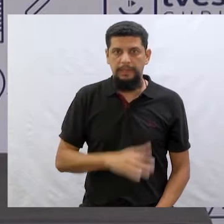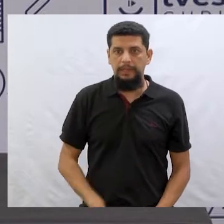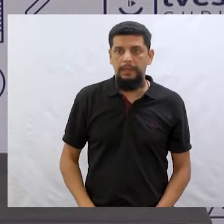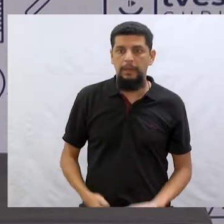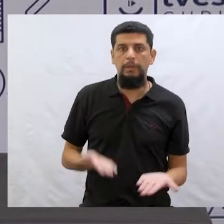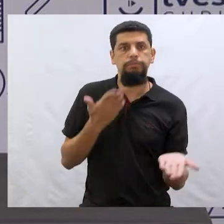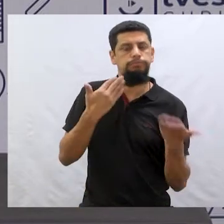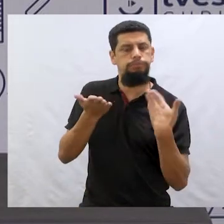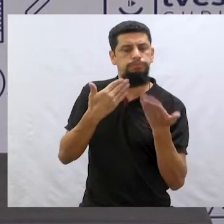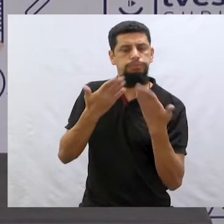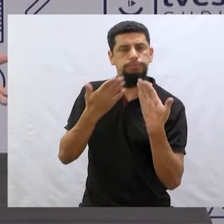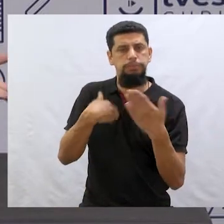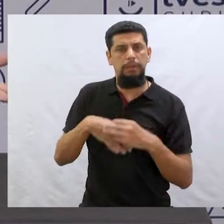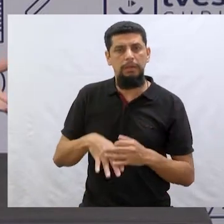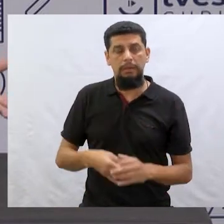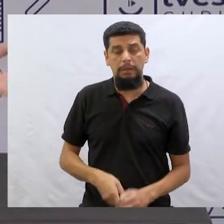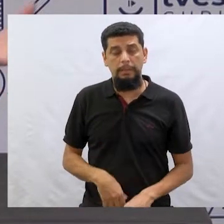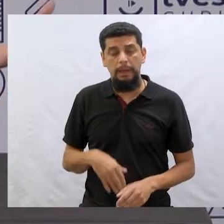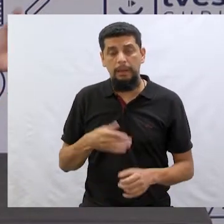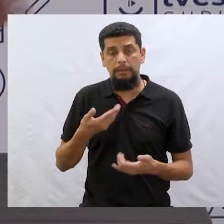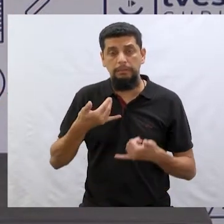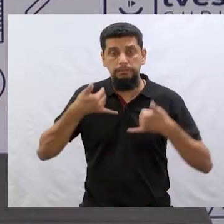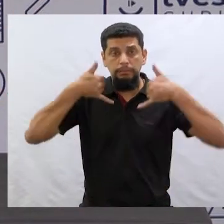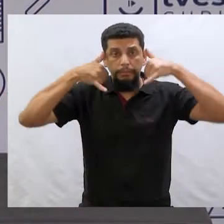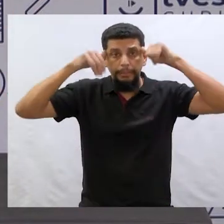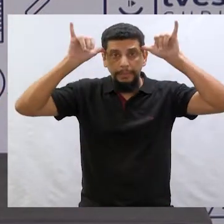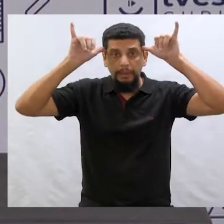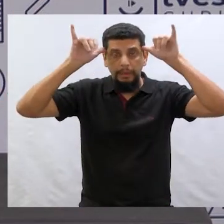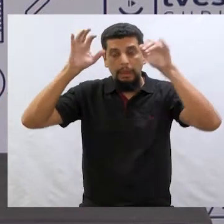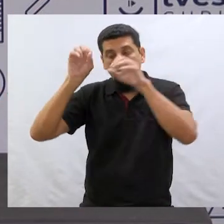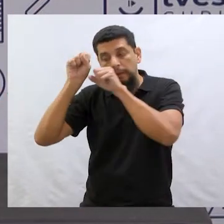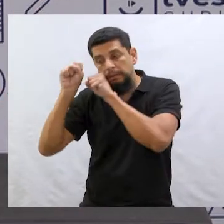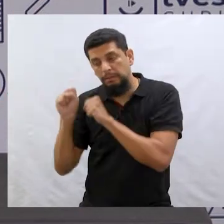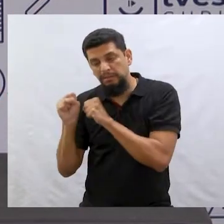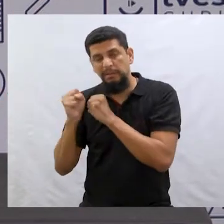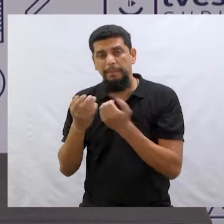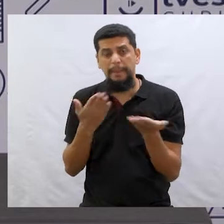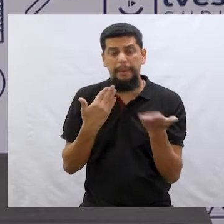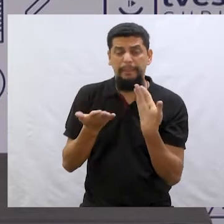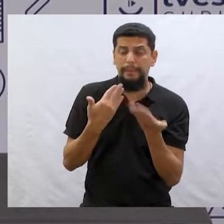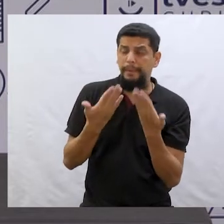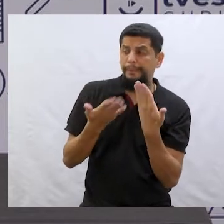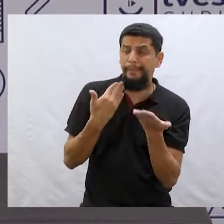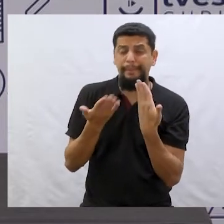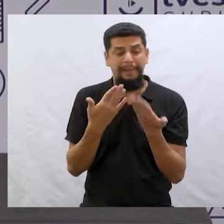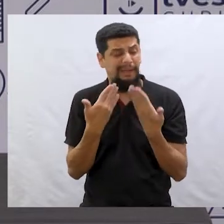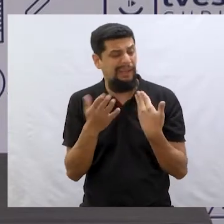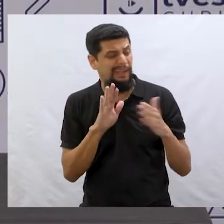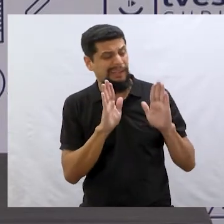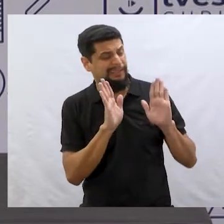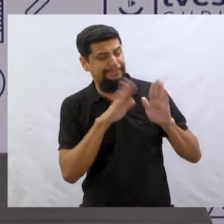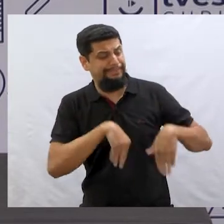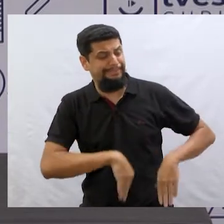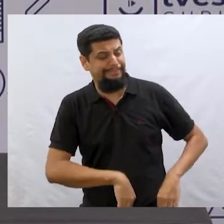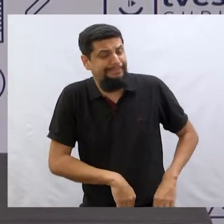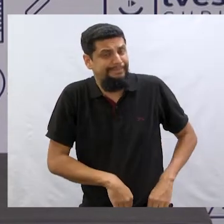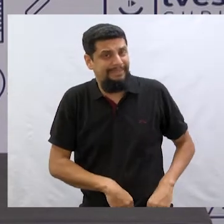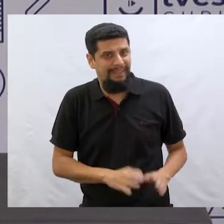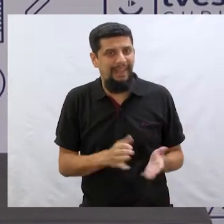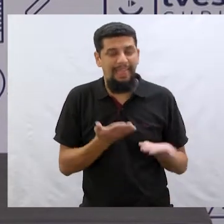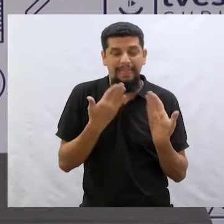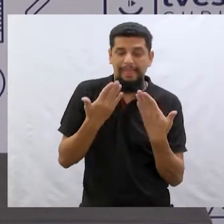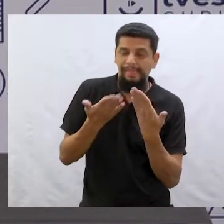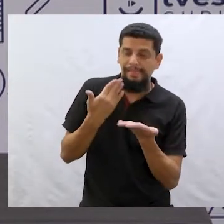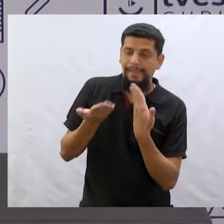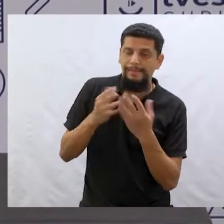-lenga, é conversa para boy dormir. Que é bem isso, uma conversa ali, conversinha fiada a gente chama, esse